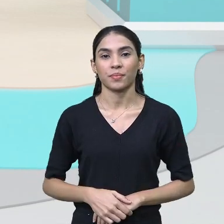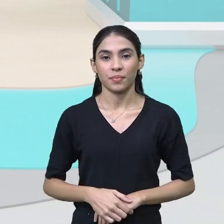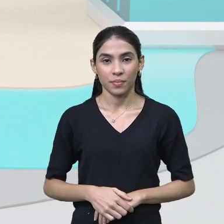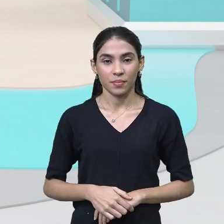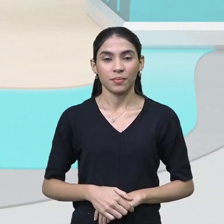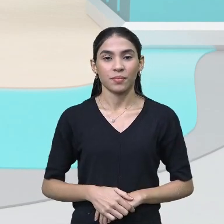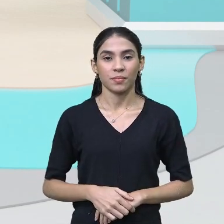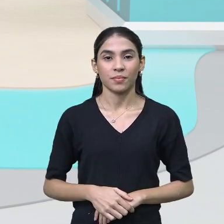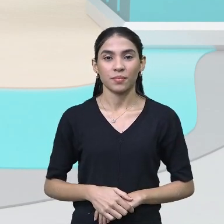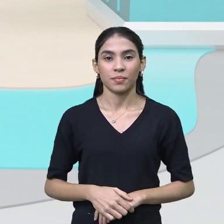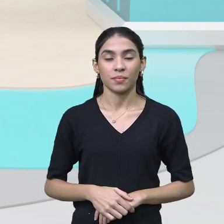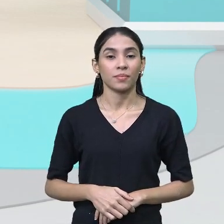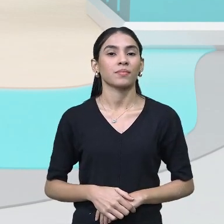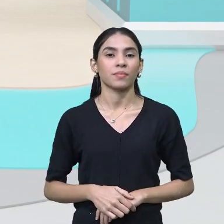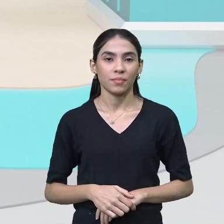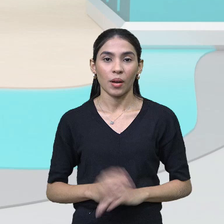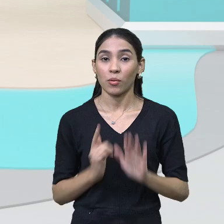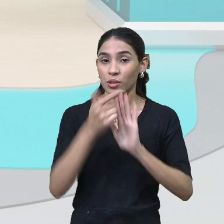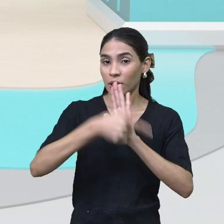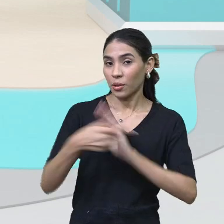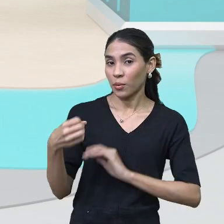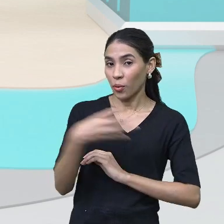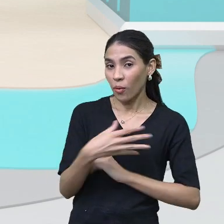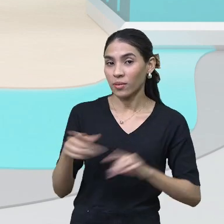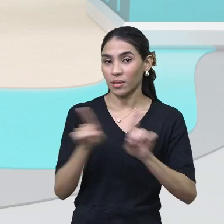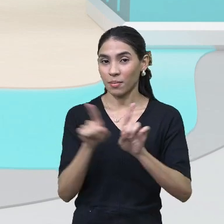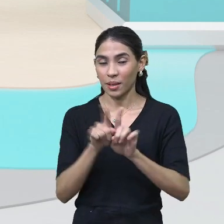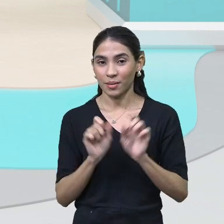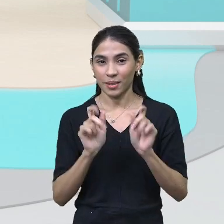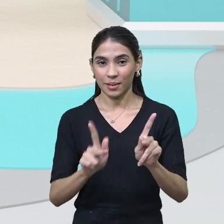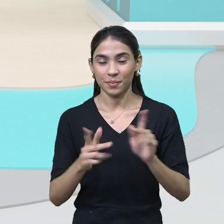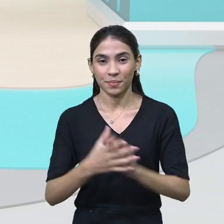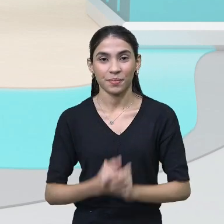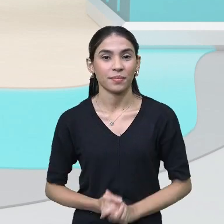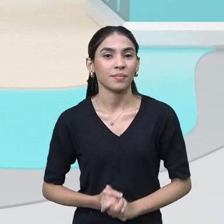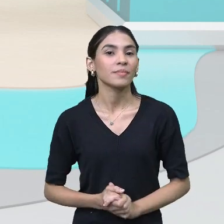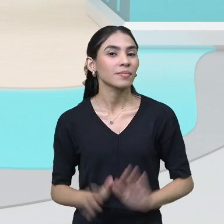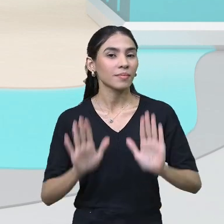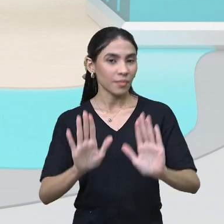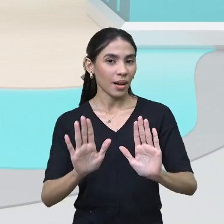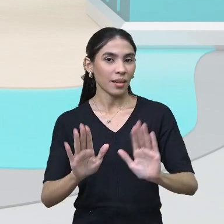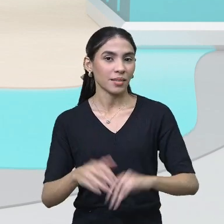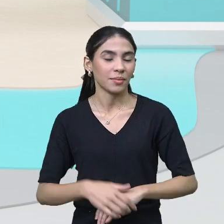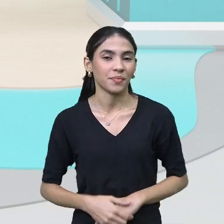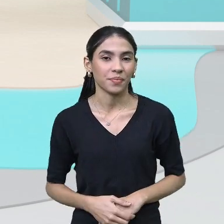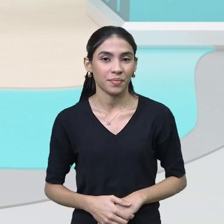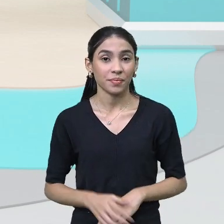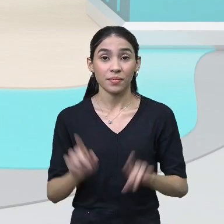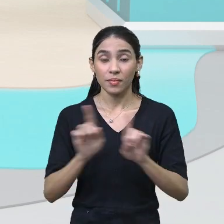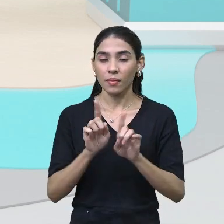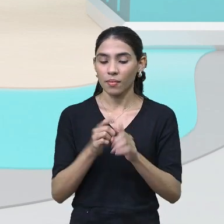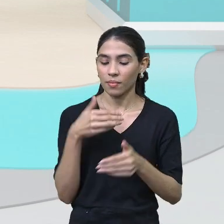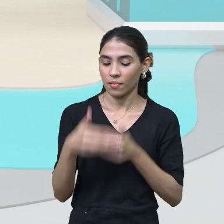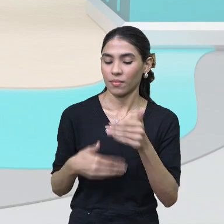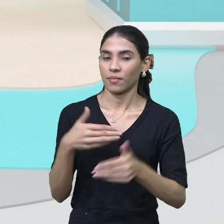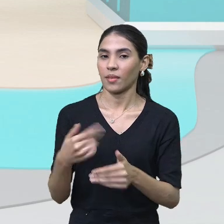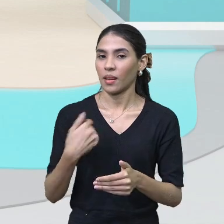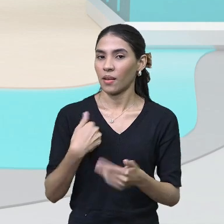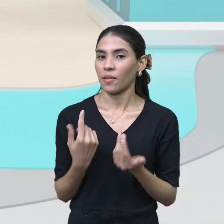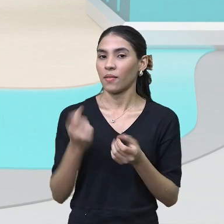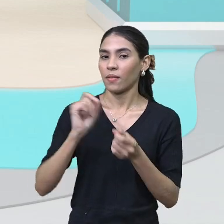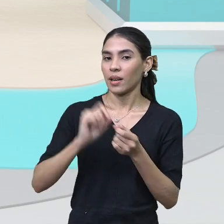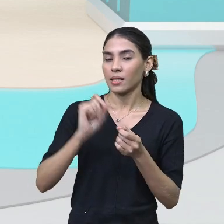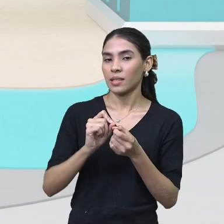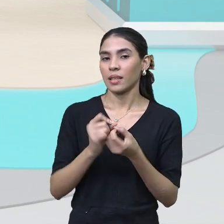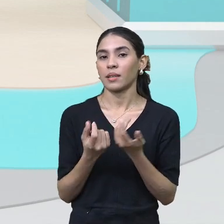bem moderno, certo, turminha? Mas, falando ainda e desenvolvendo, vou fazer algumas